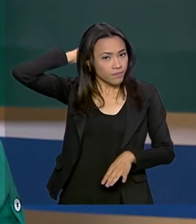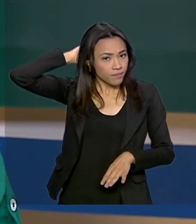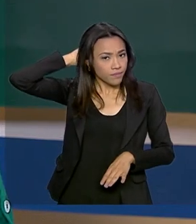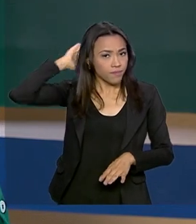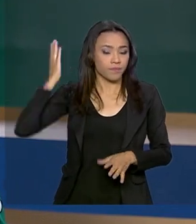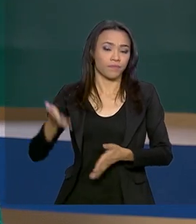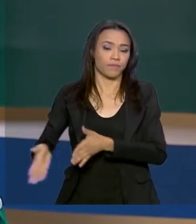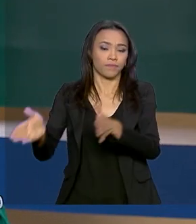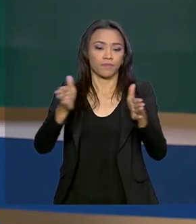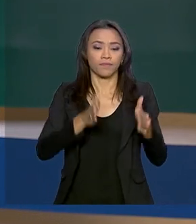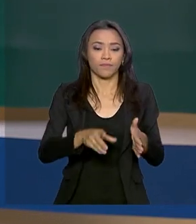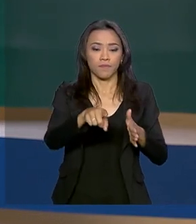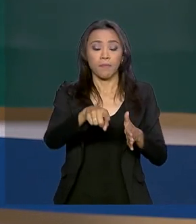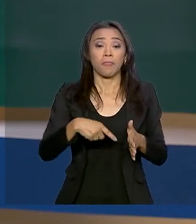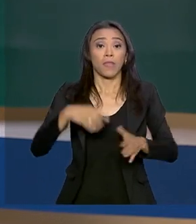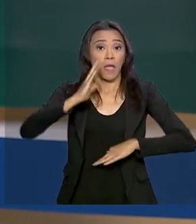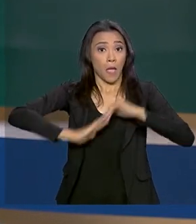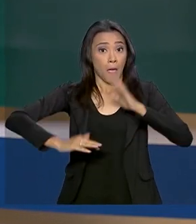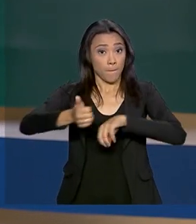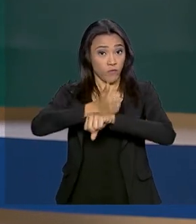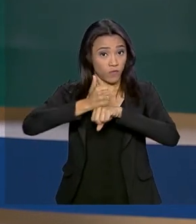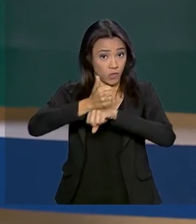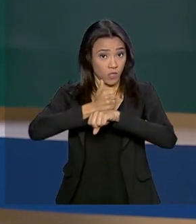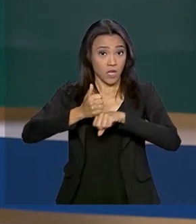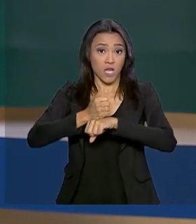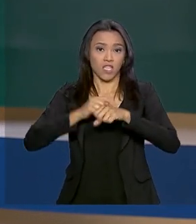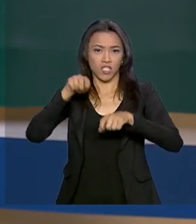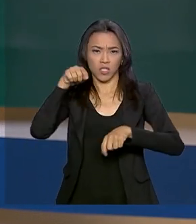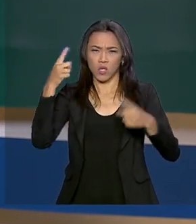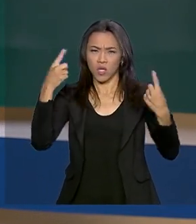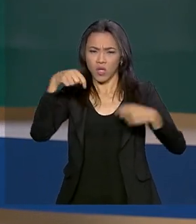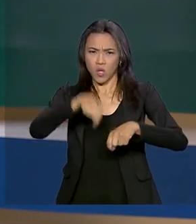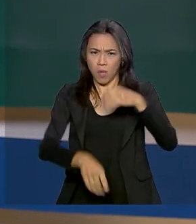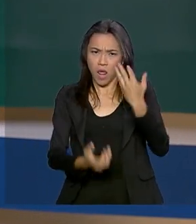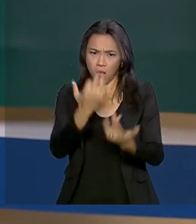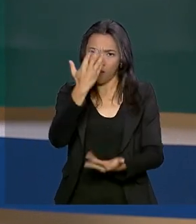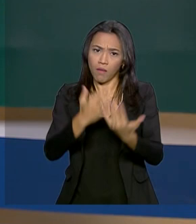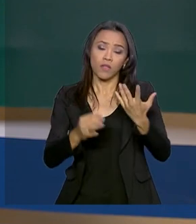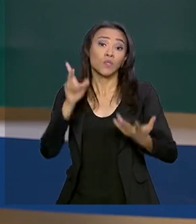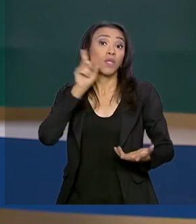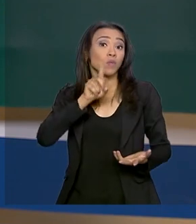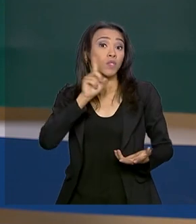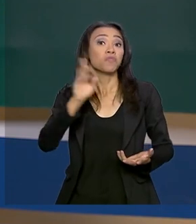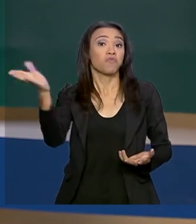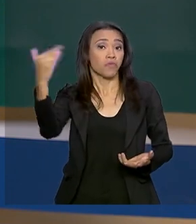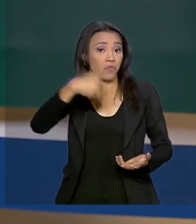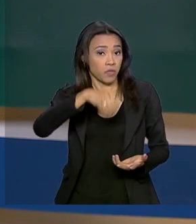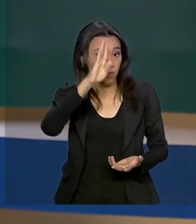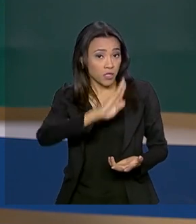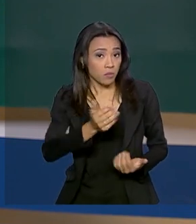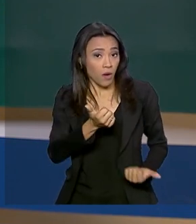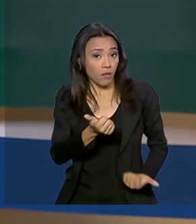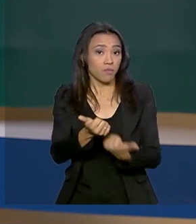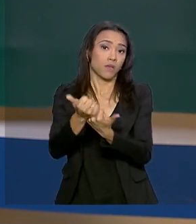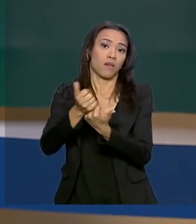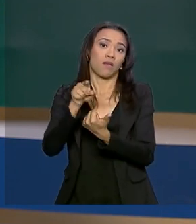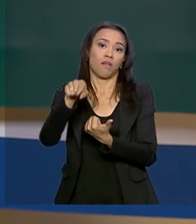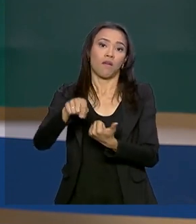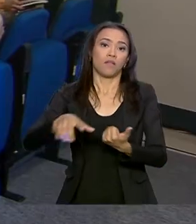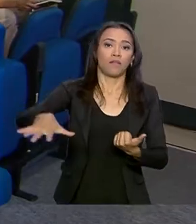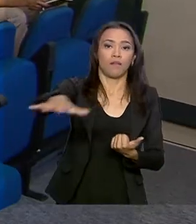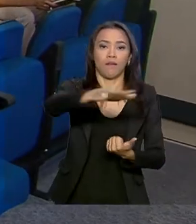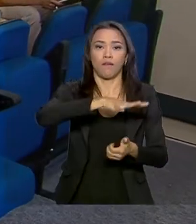E especialistas em incêndios florestais dos Estados Unidos estão no Brasil para auxiliar no combate às queimadas na região amazônica.